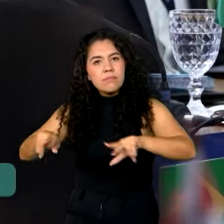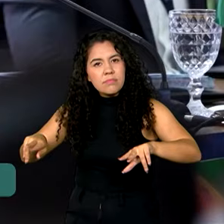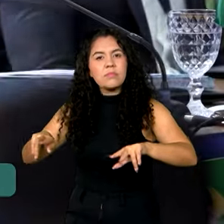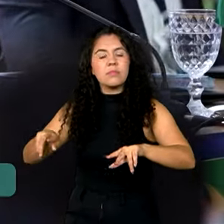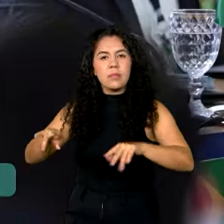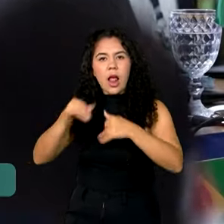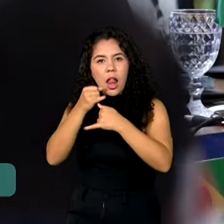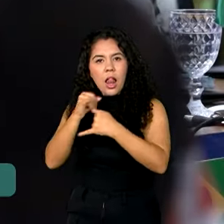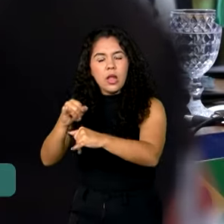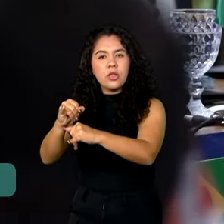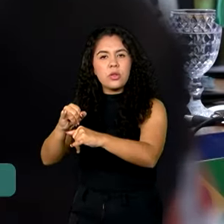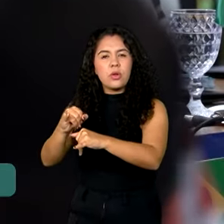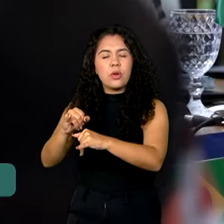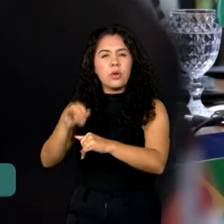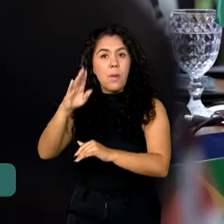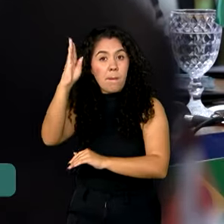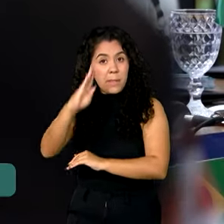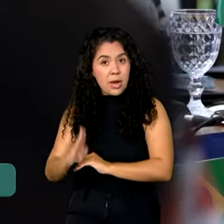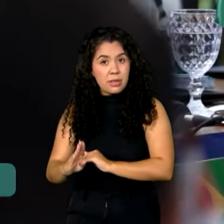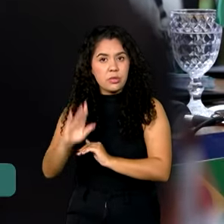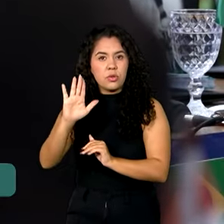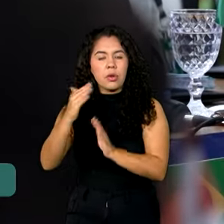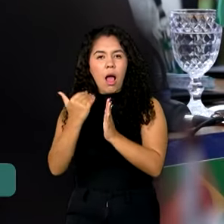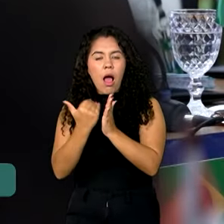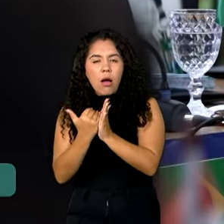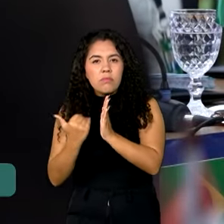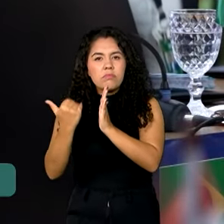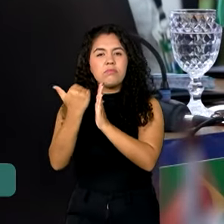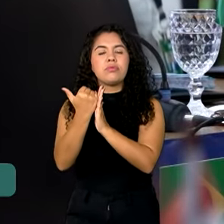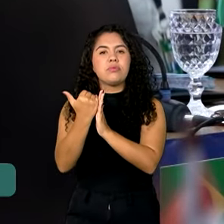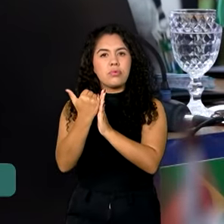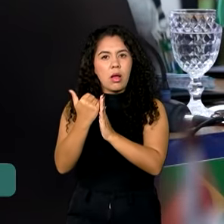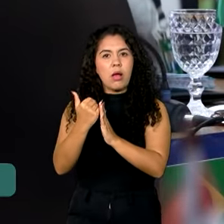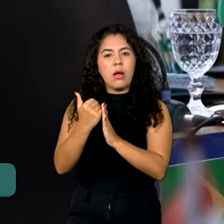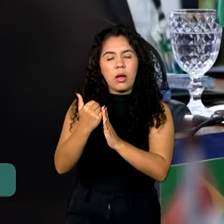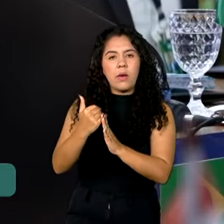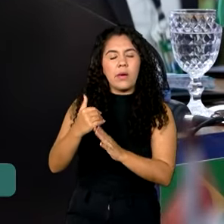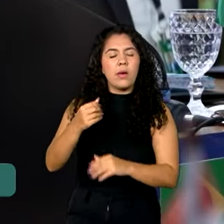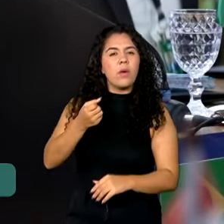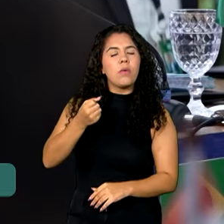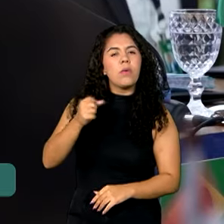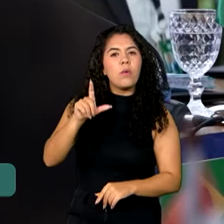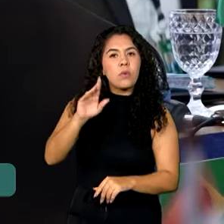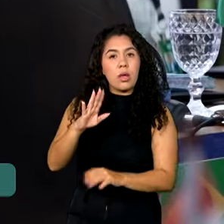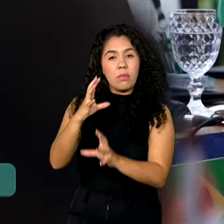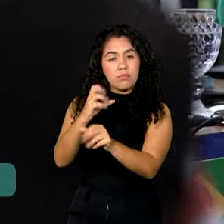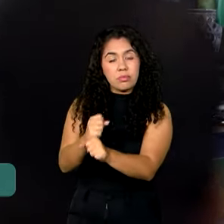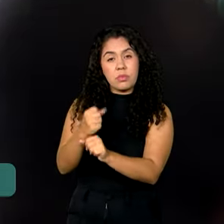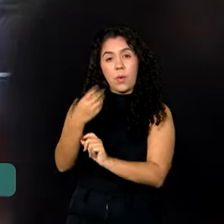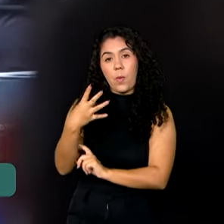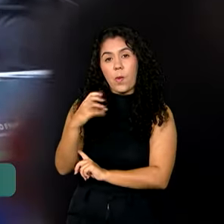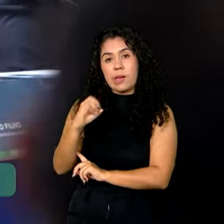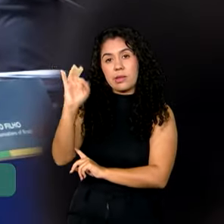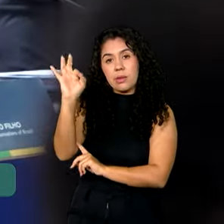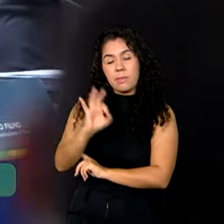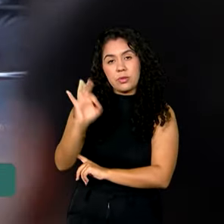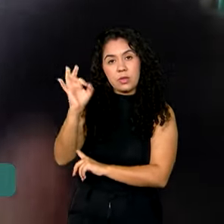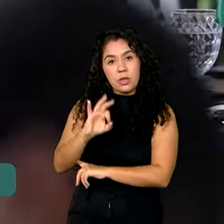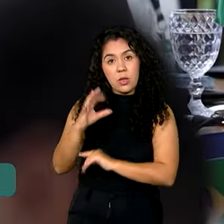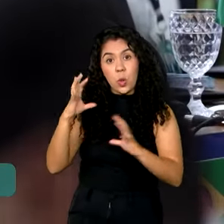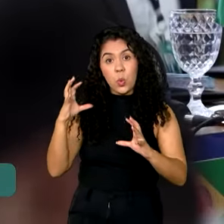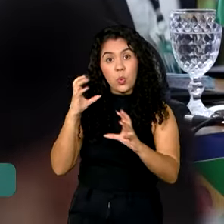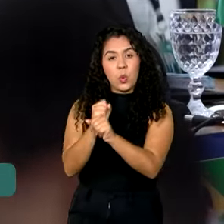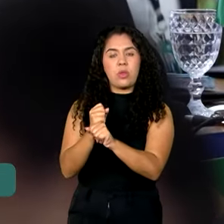a taxas anuais de dois dígitos, devendo chegar a 40% do total